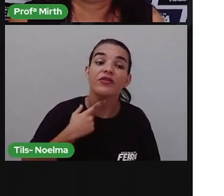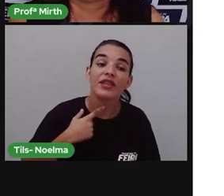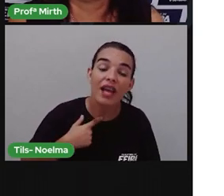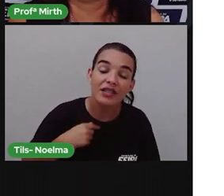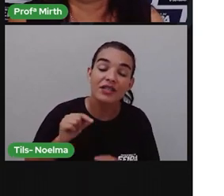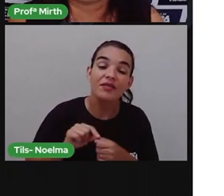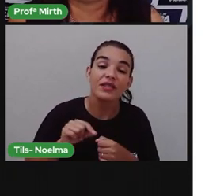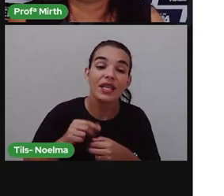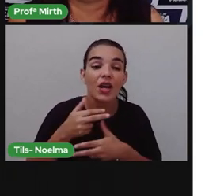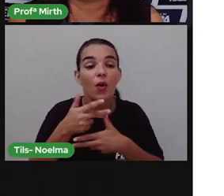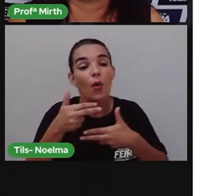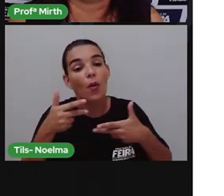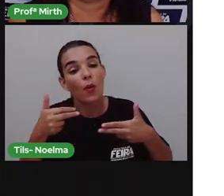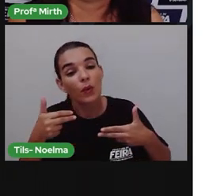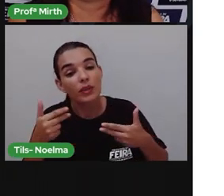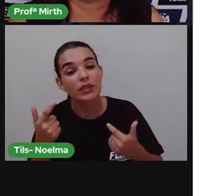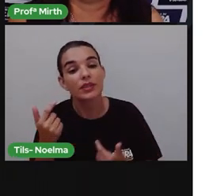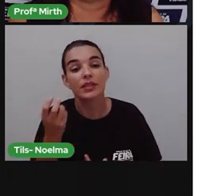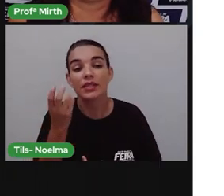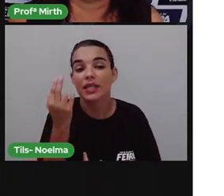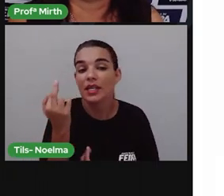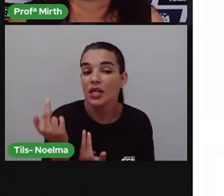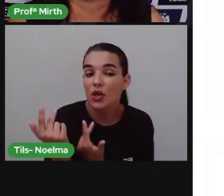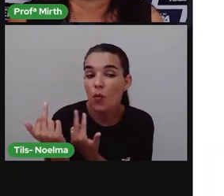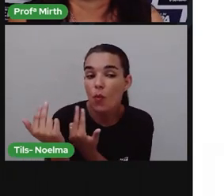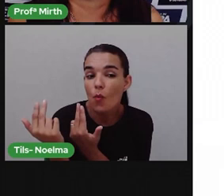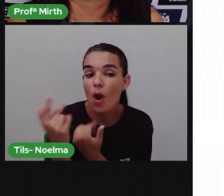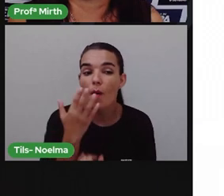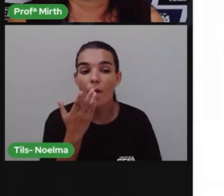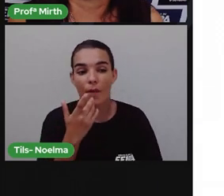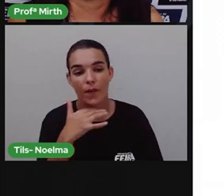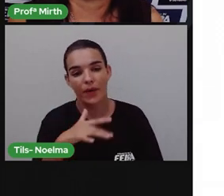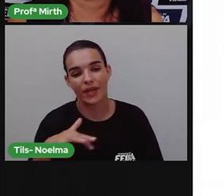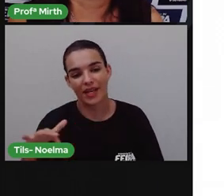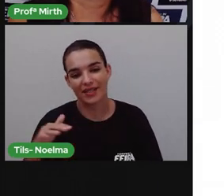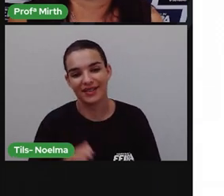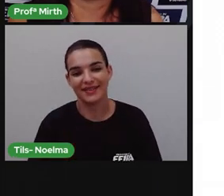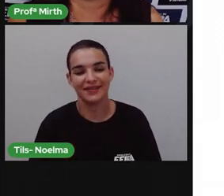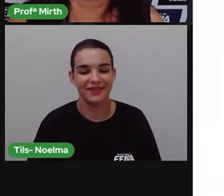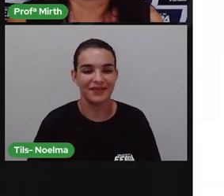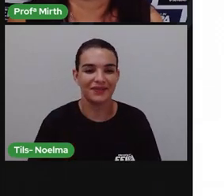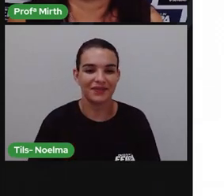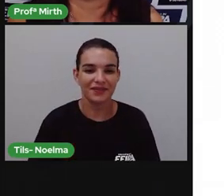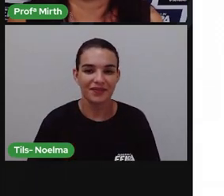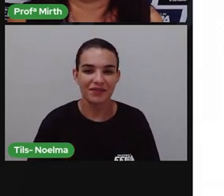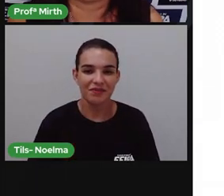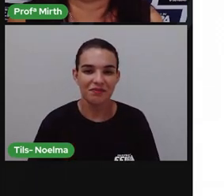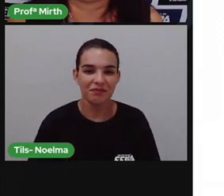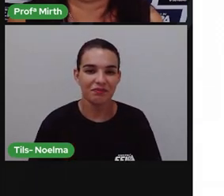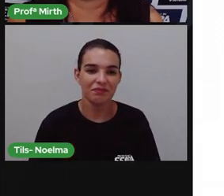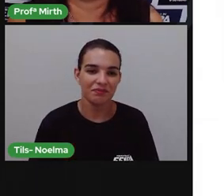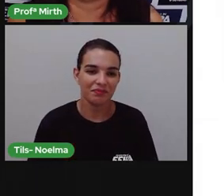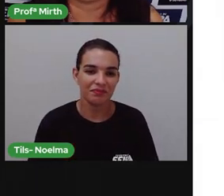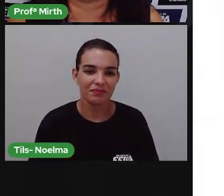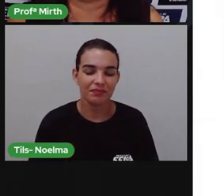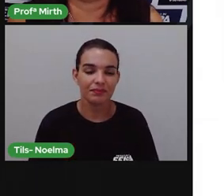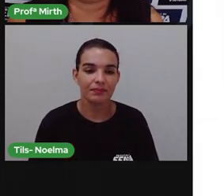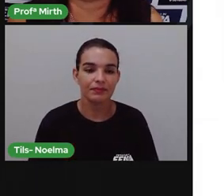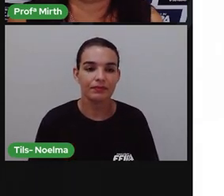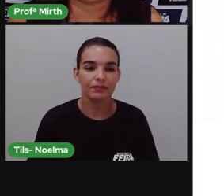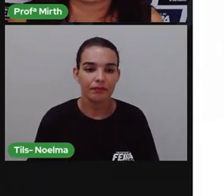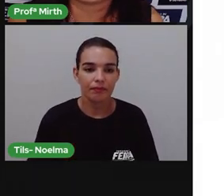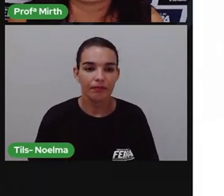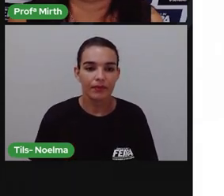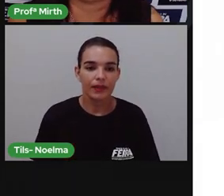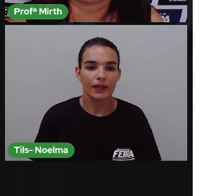e não lhe foi permitido, né? Então, por isso que ele diz, nasci aos 57 anos. Olha, notem que